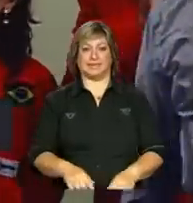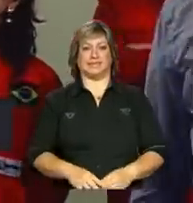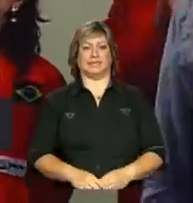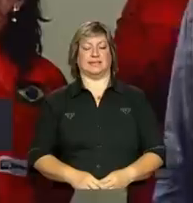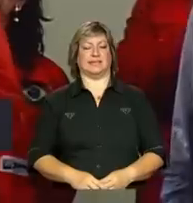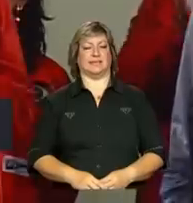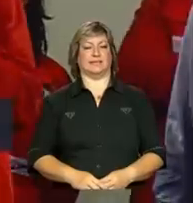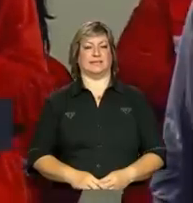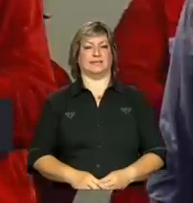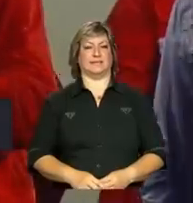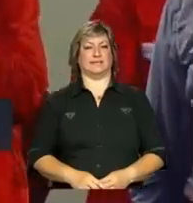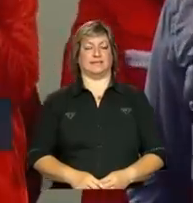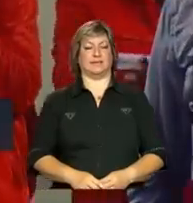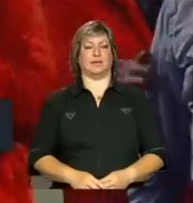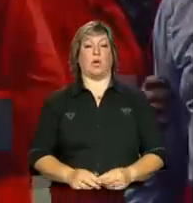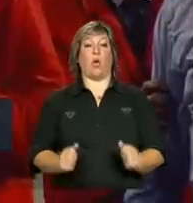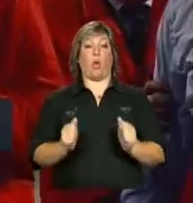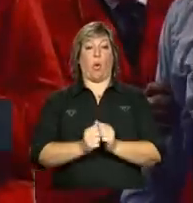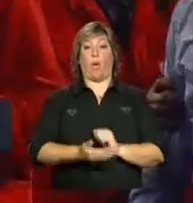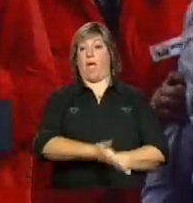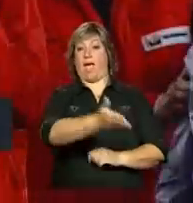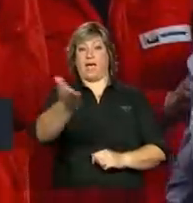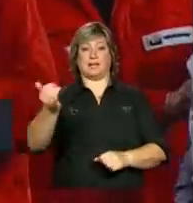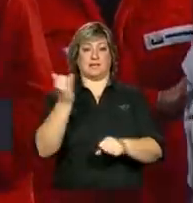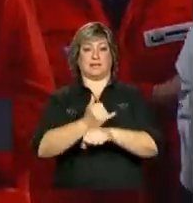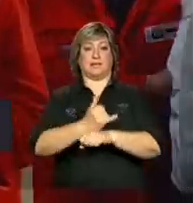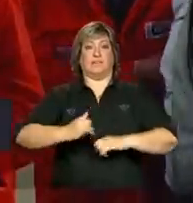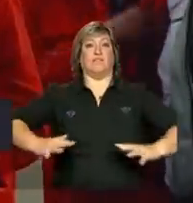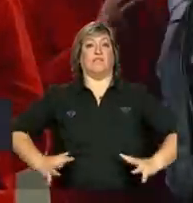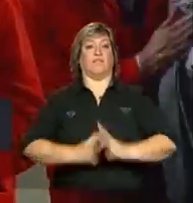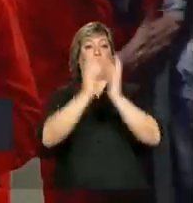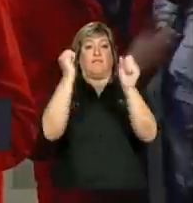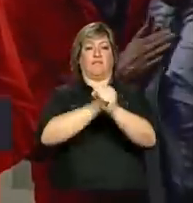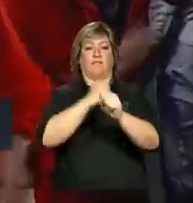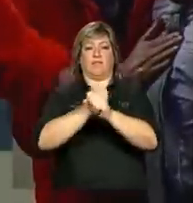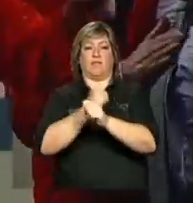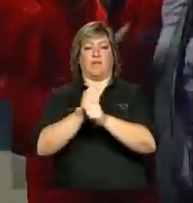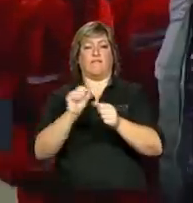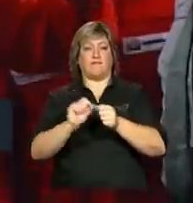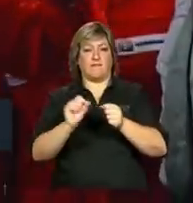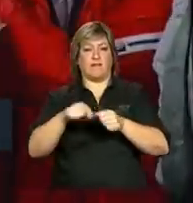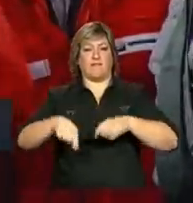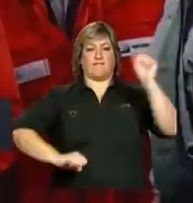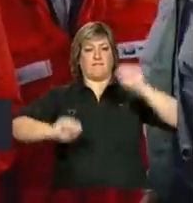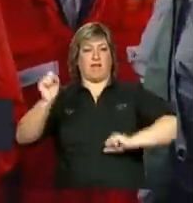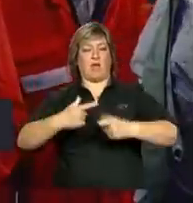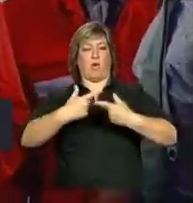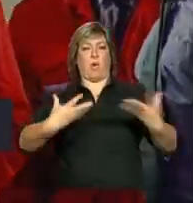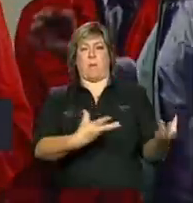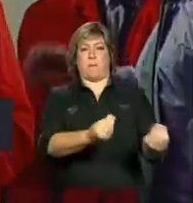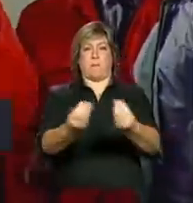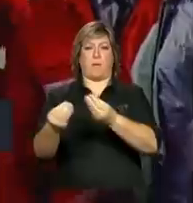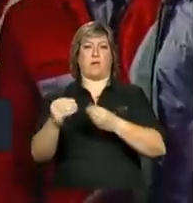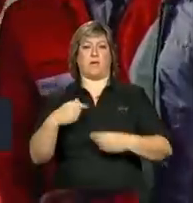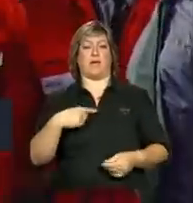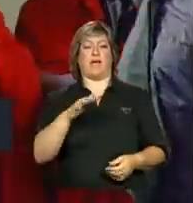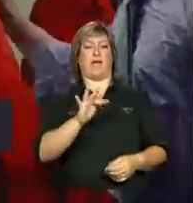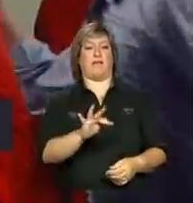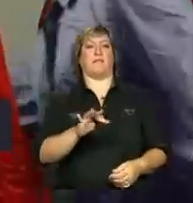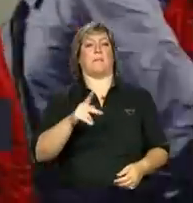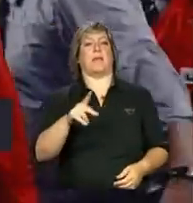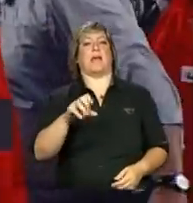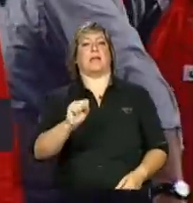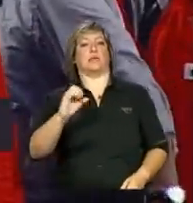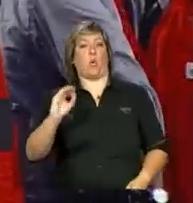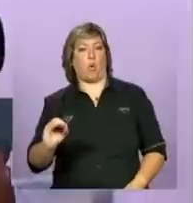Aqui, com essas plataformas que nós estamos produzindo, com essa quantidade de FPSO que